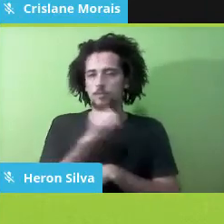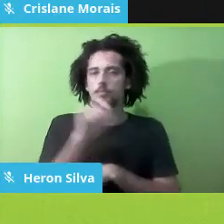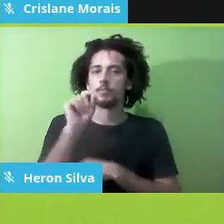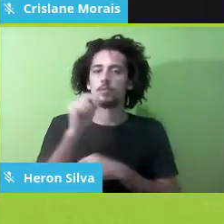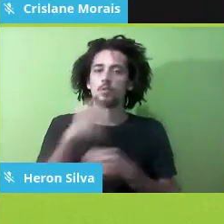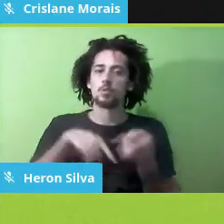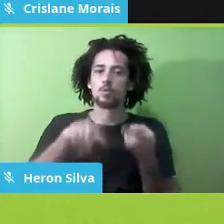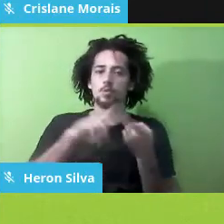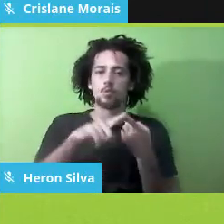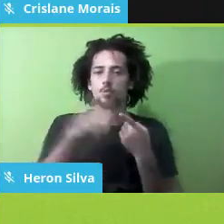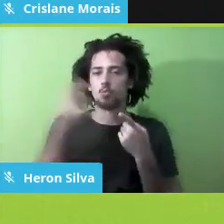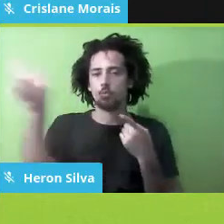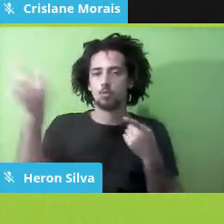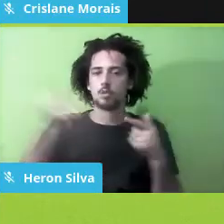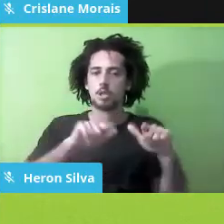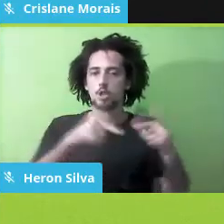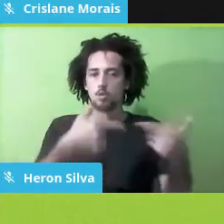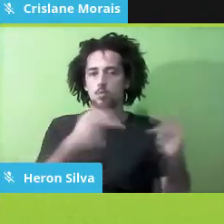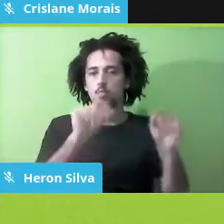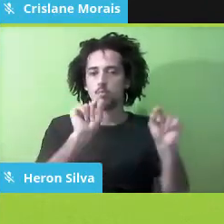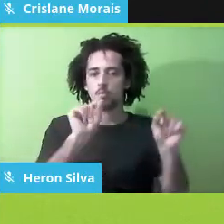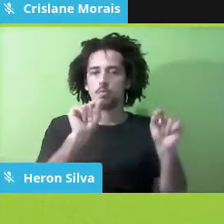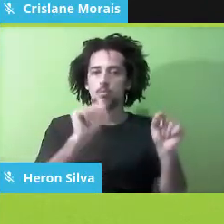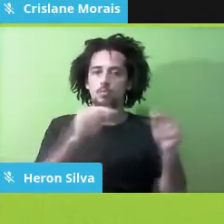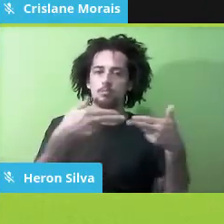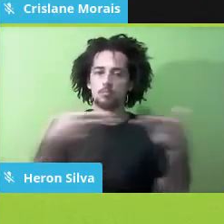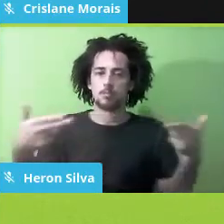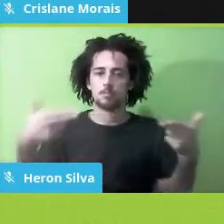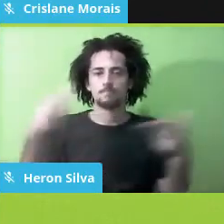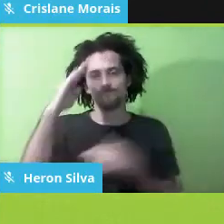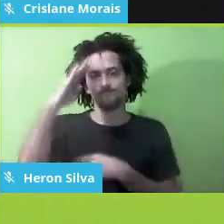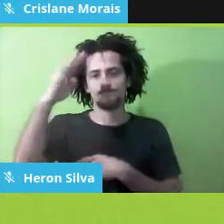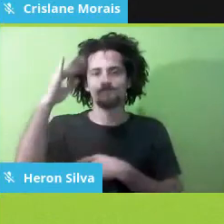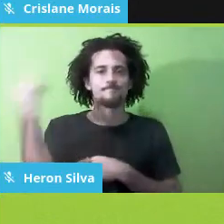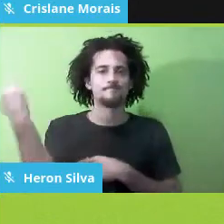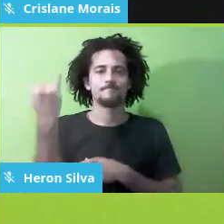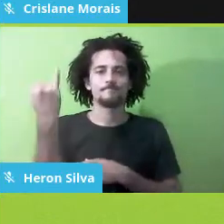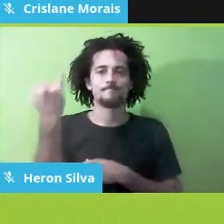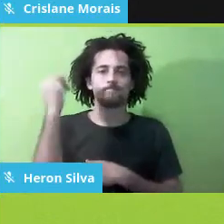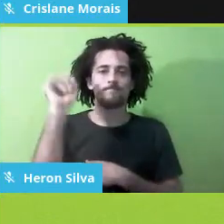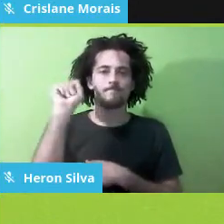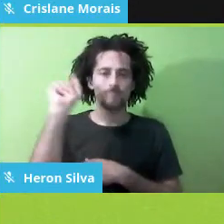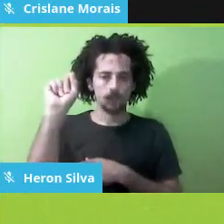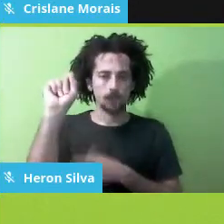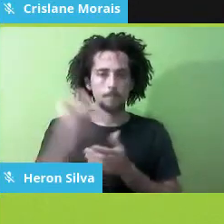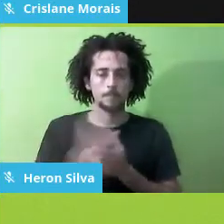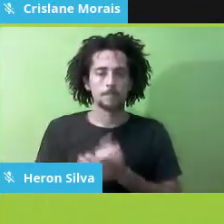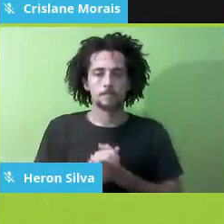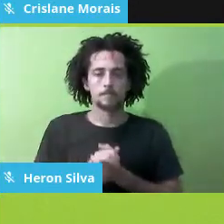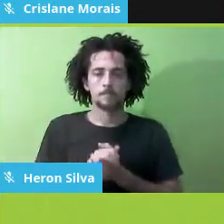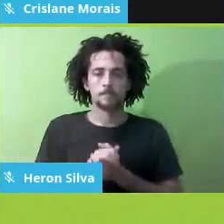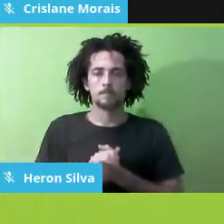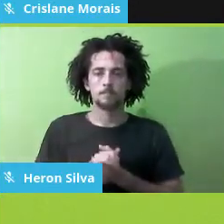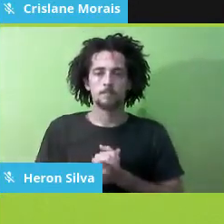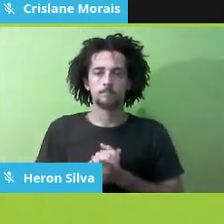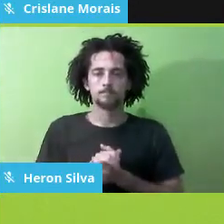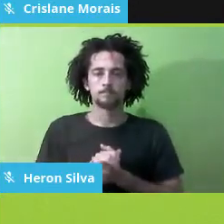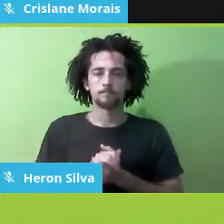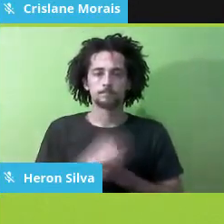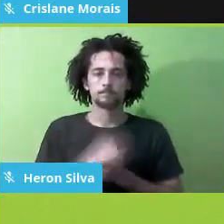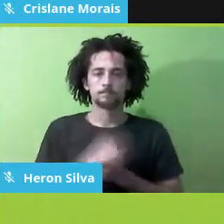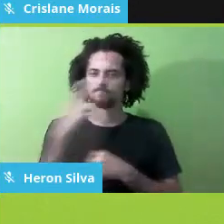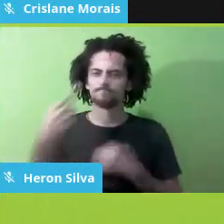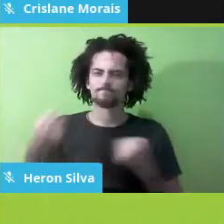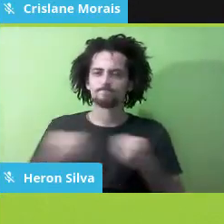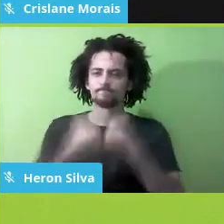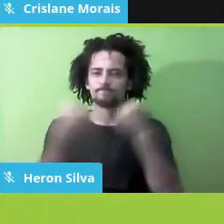muito conflitivos, digamos assim, na